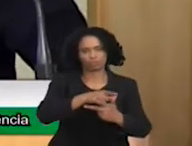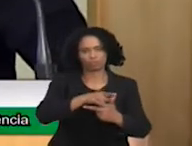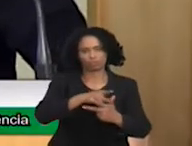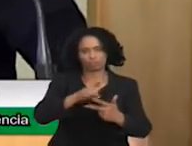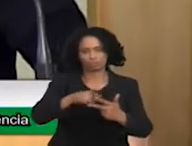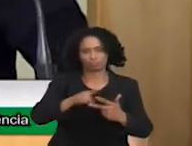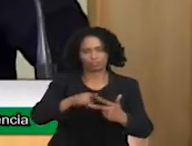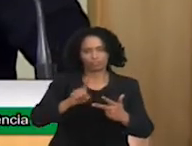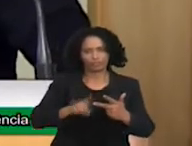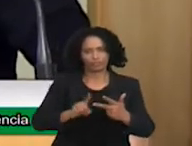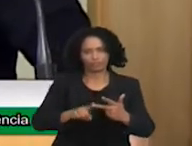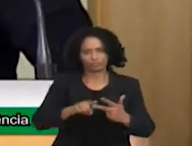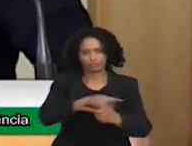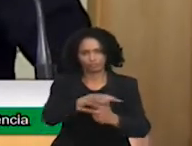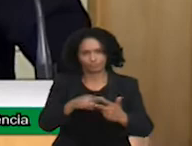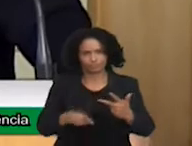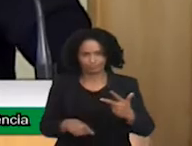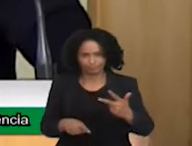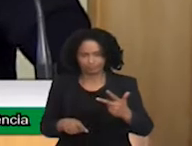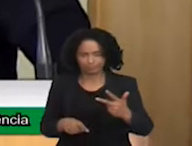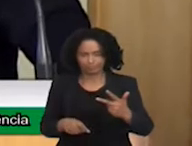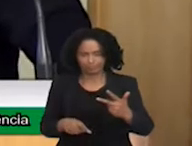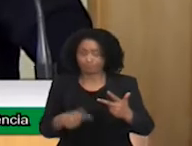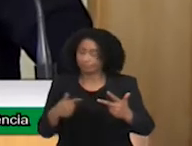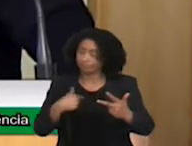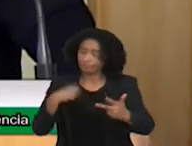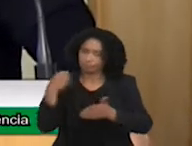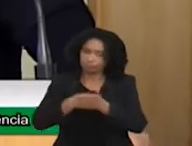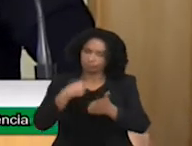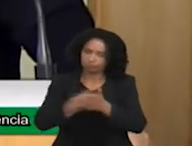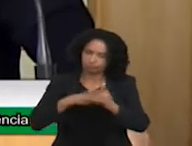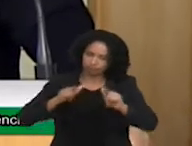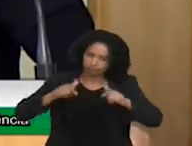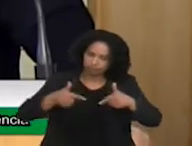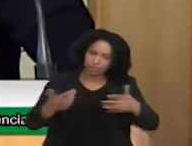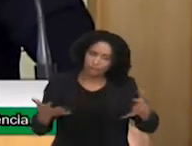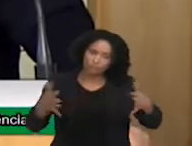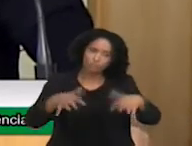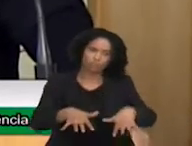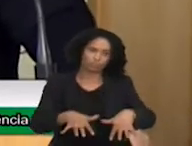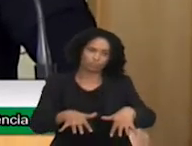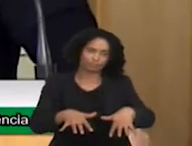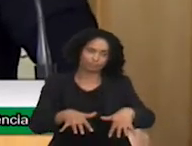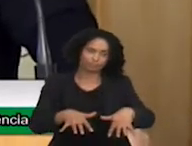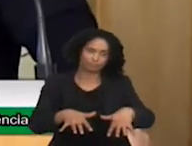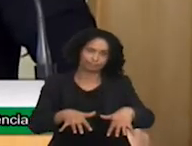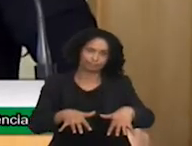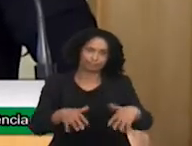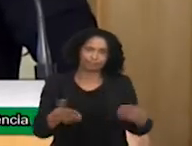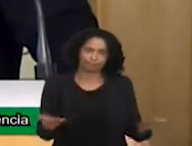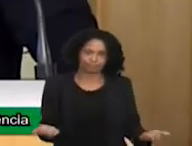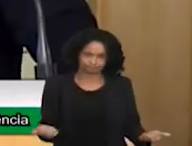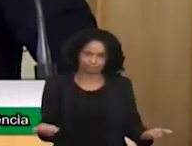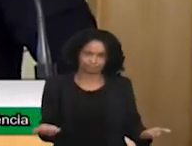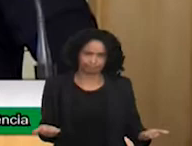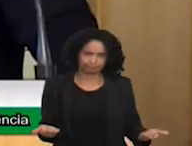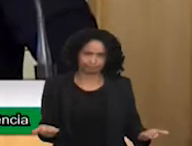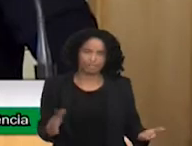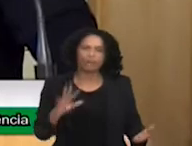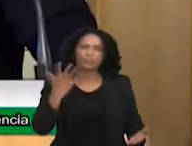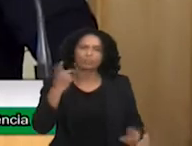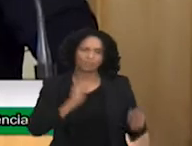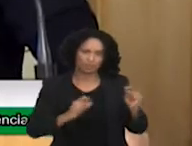autismo. Eu sou ativista de inclusão. O que acontece é que as políticas